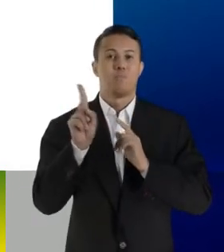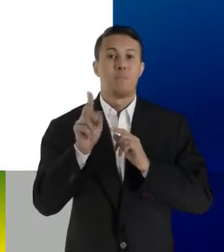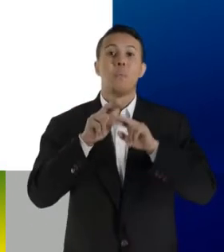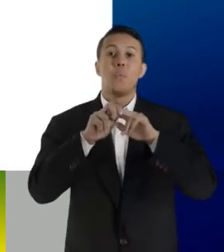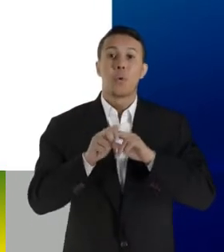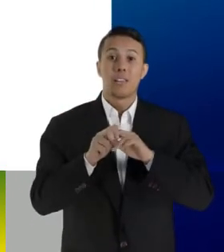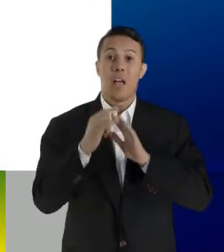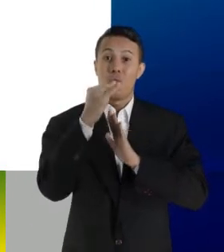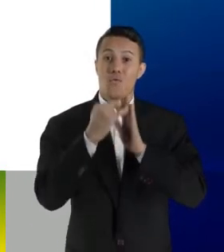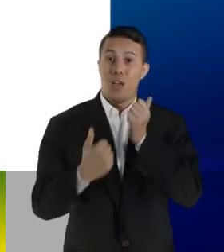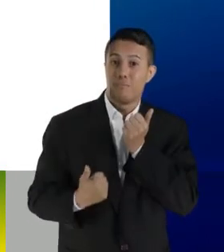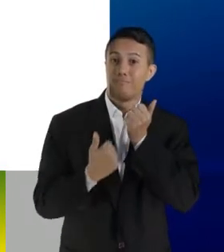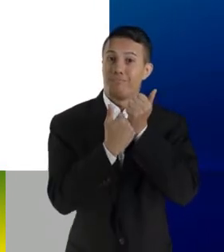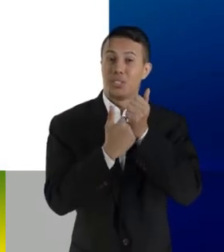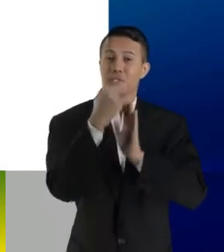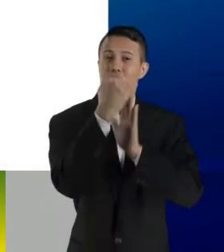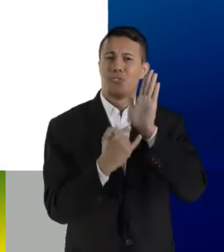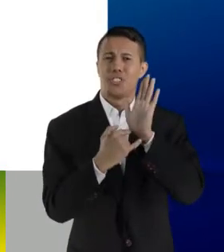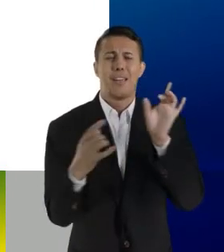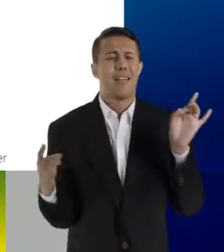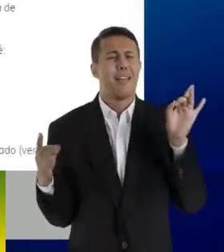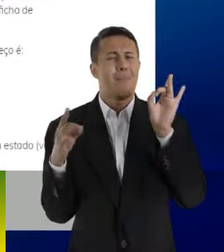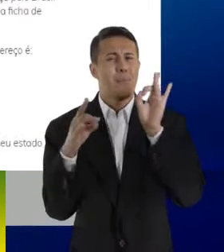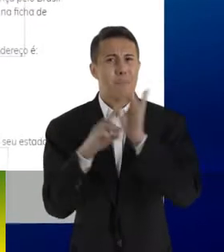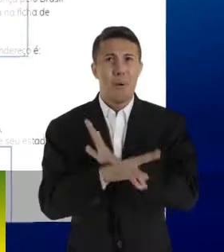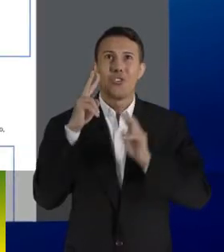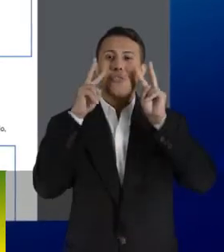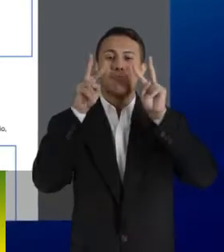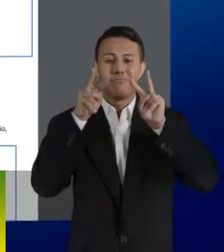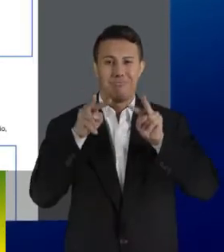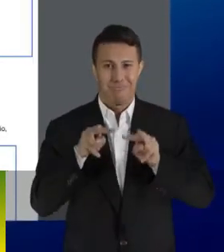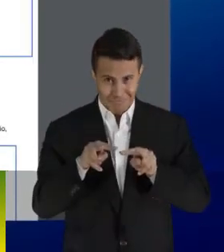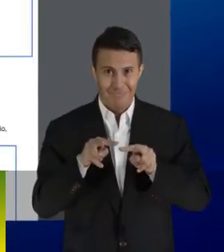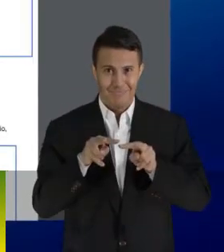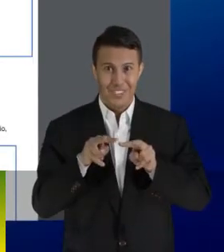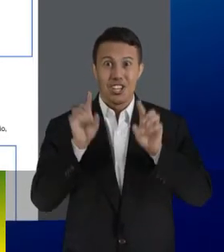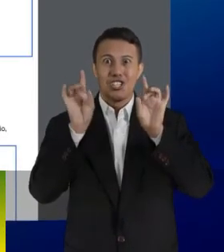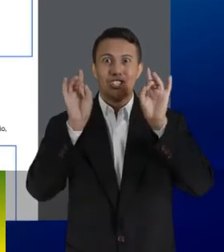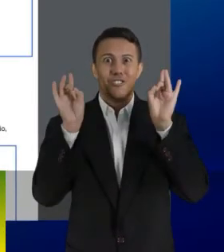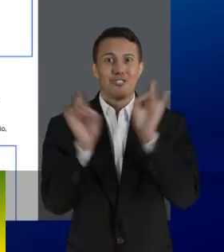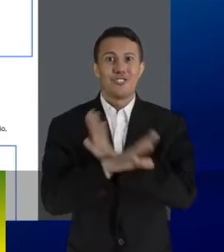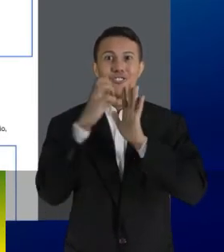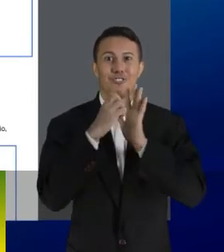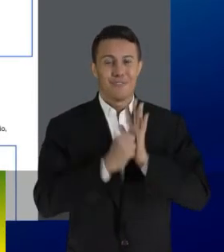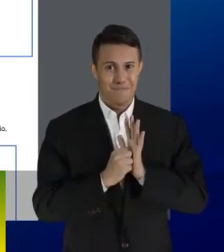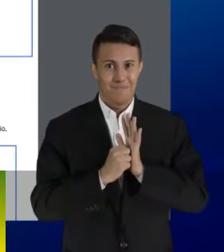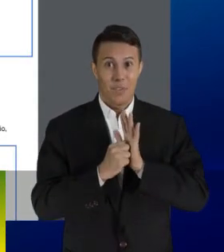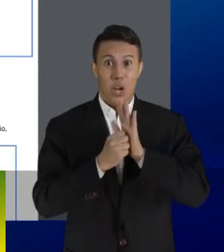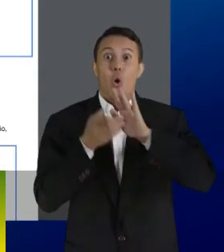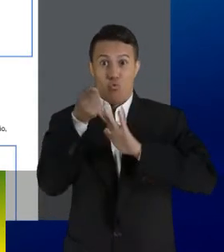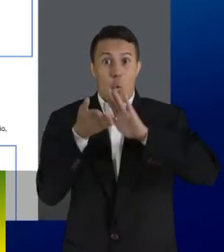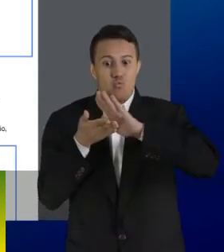apoiamento. Pronto! Você já pode acessar a sua ficha de apoiamento, que já está preenchida. Imprima a ficha com seus dados